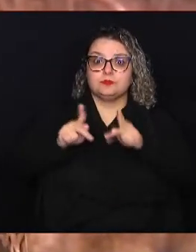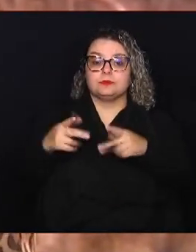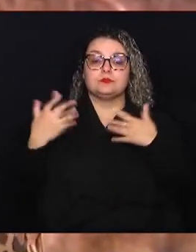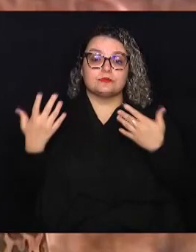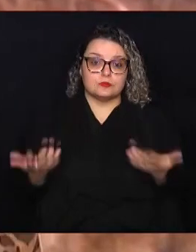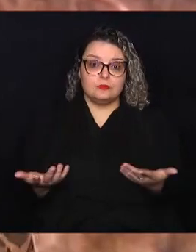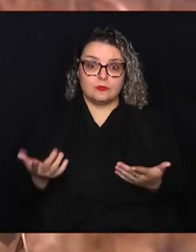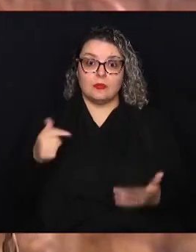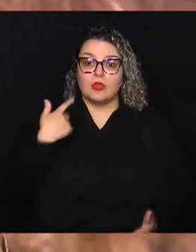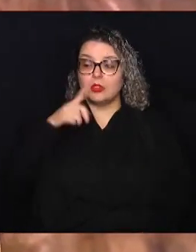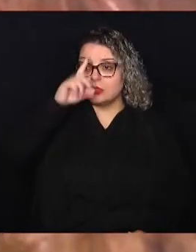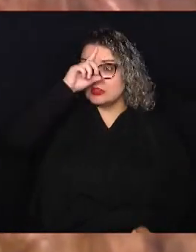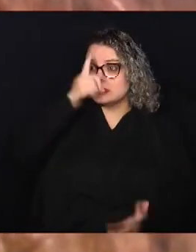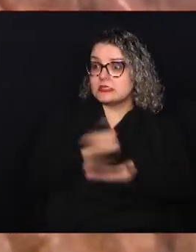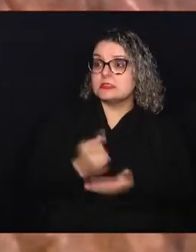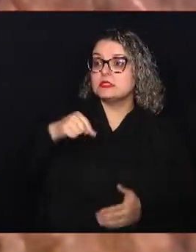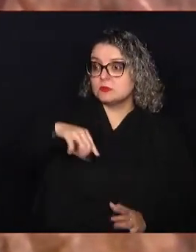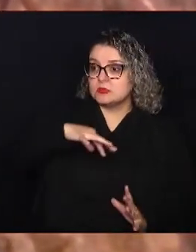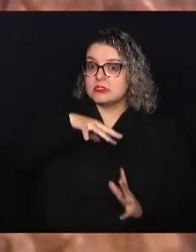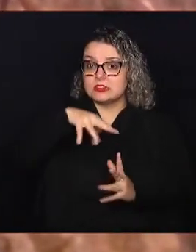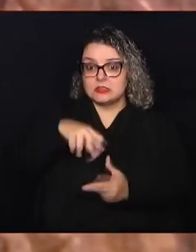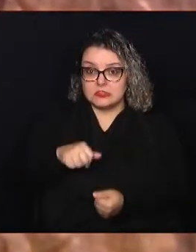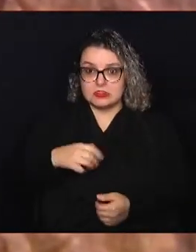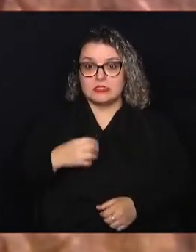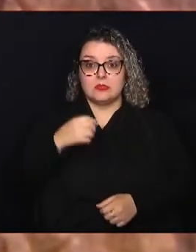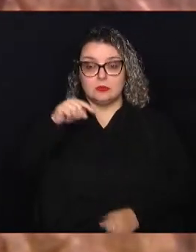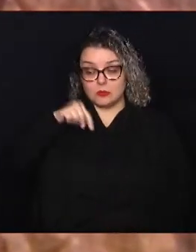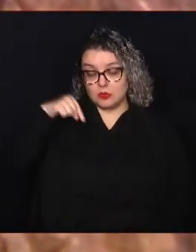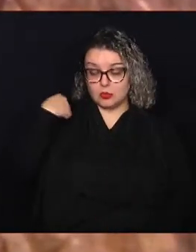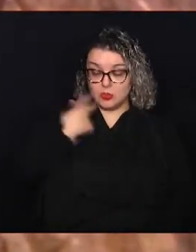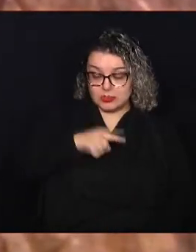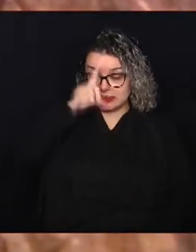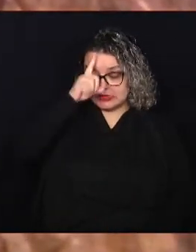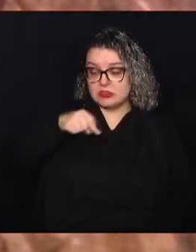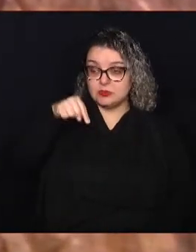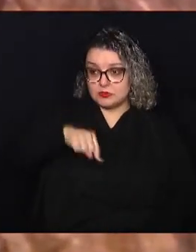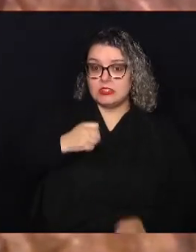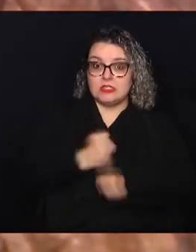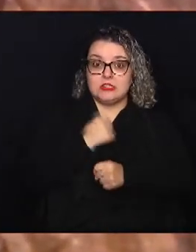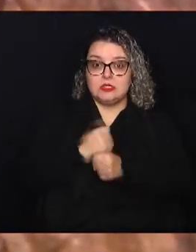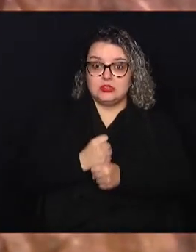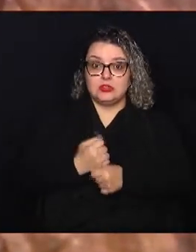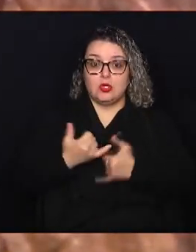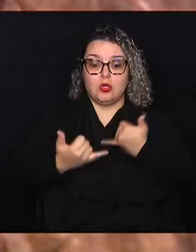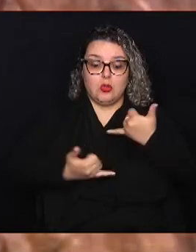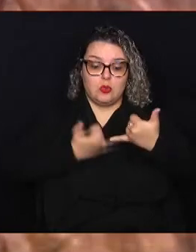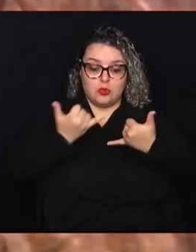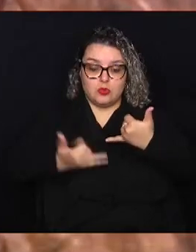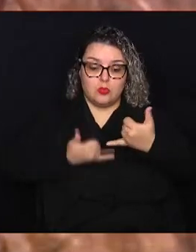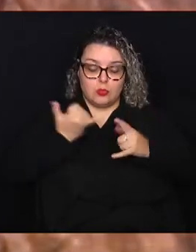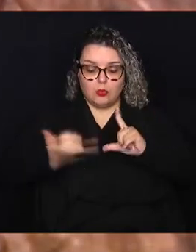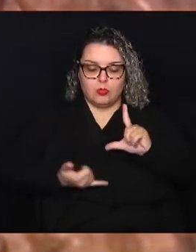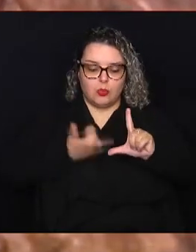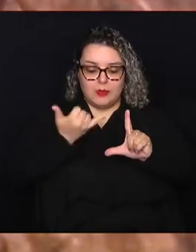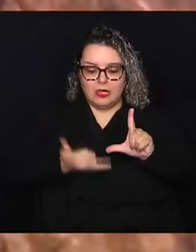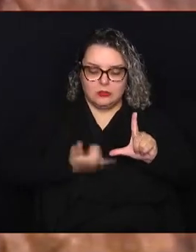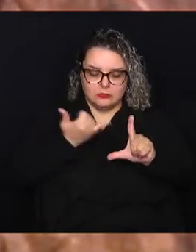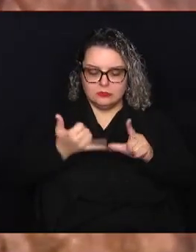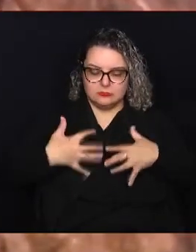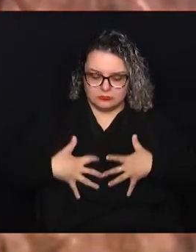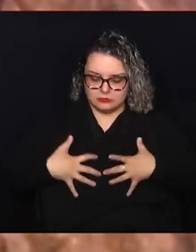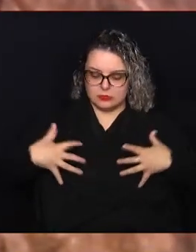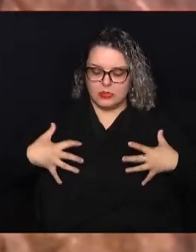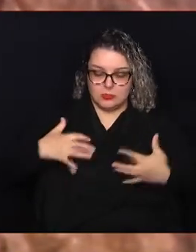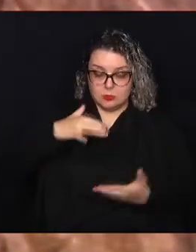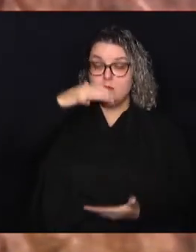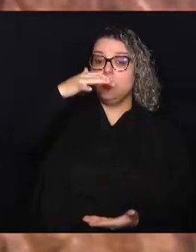com isso, nós decidimos esse ano fazer um pulmão que, de forma lúdica, passe para a população as informações que